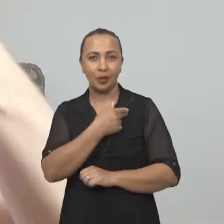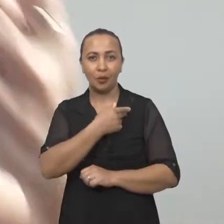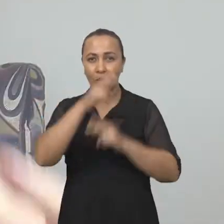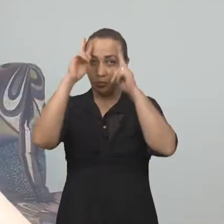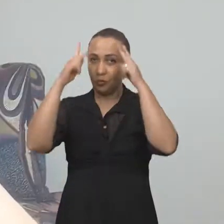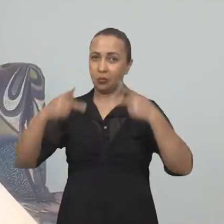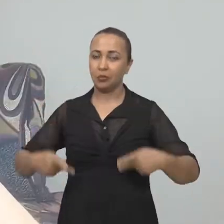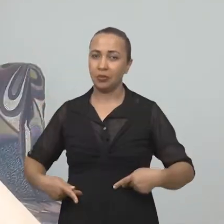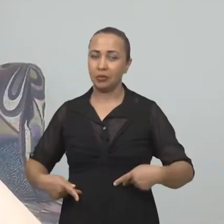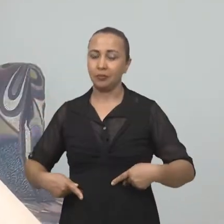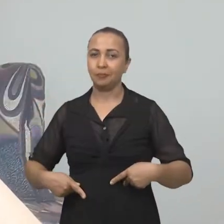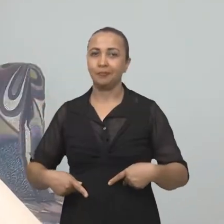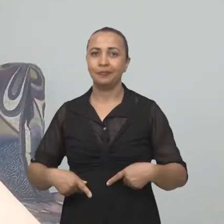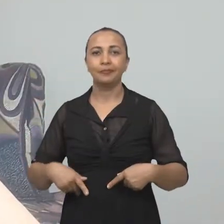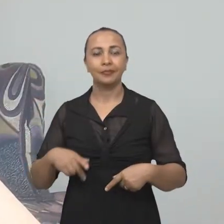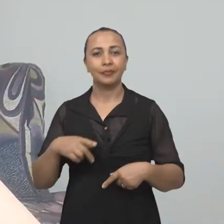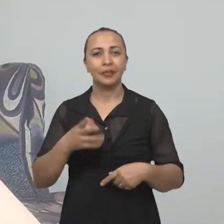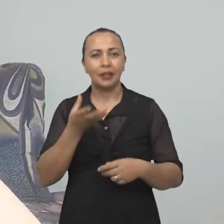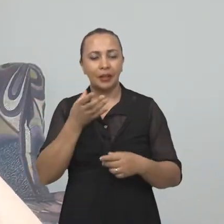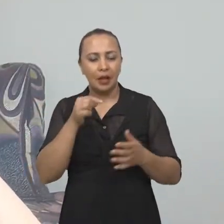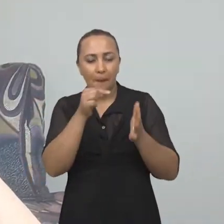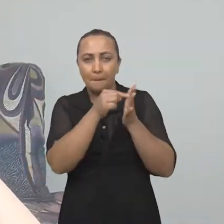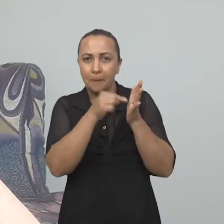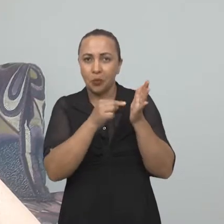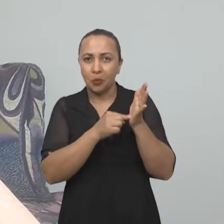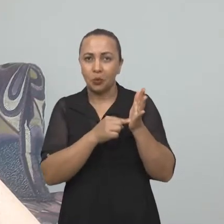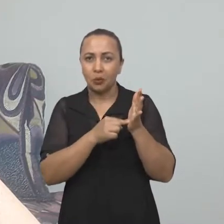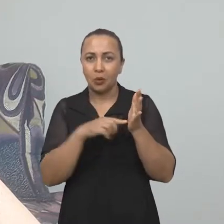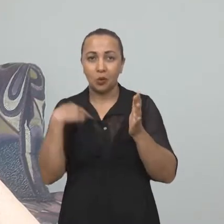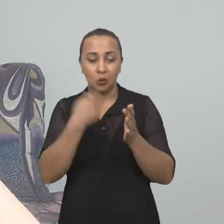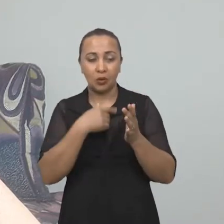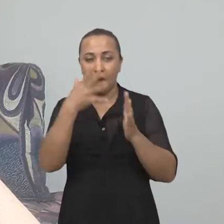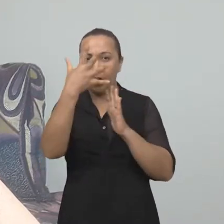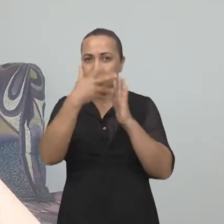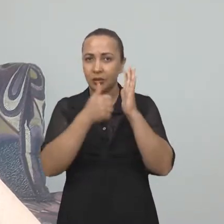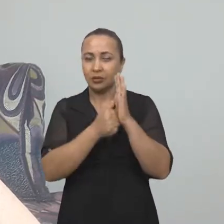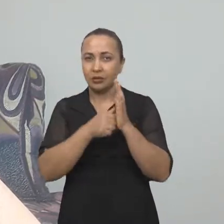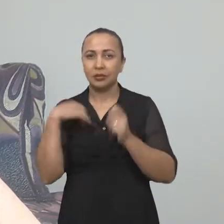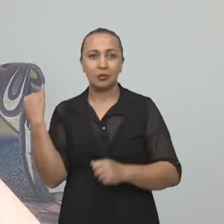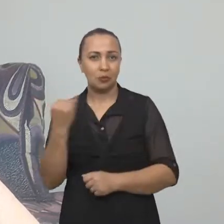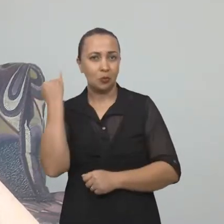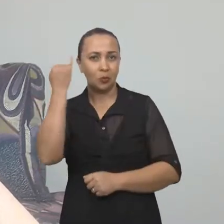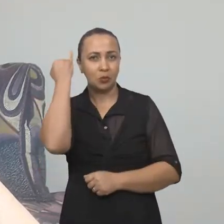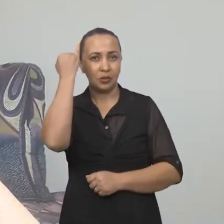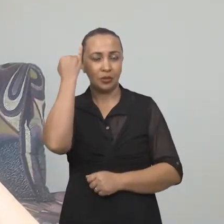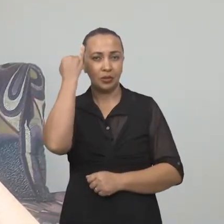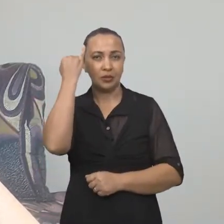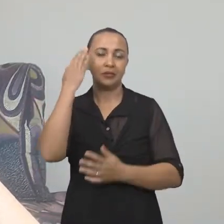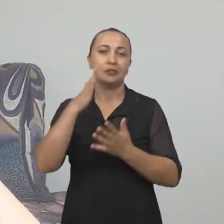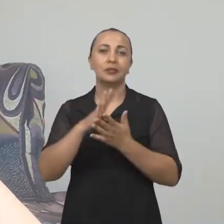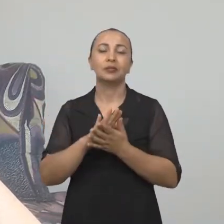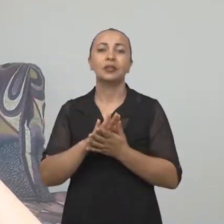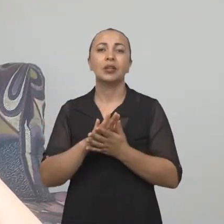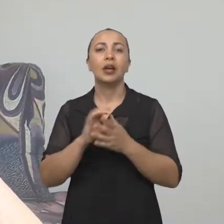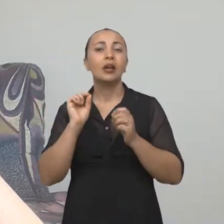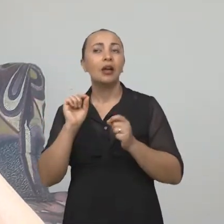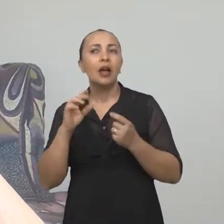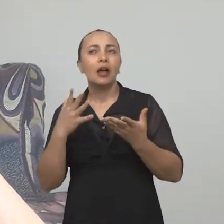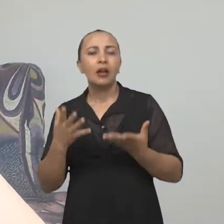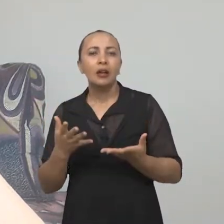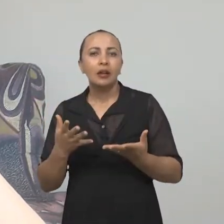Nós, seres humanos, a gente tem, queria pontuar aqui, a gente tem uma característica que é muito importante, muito relevante,